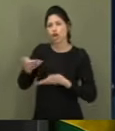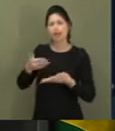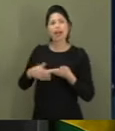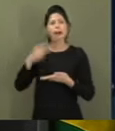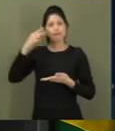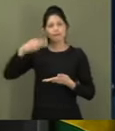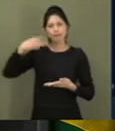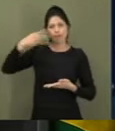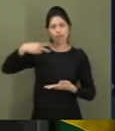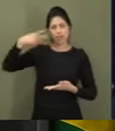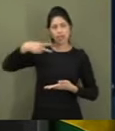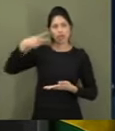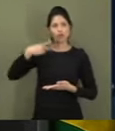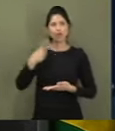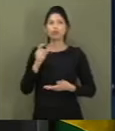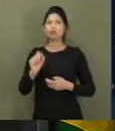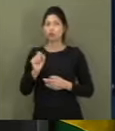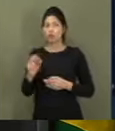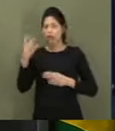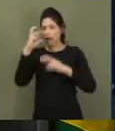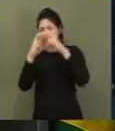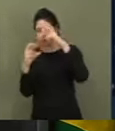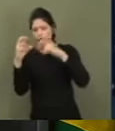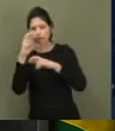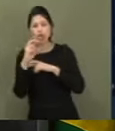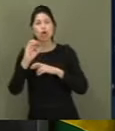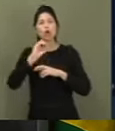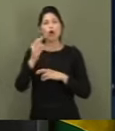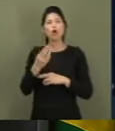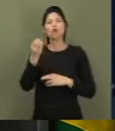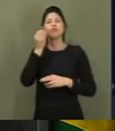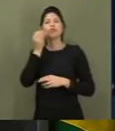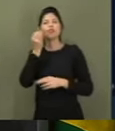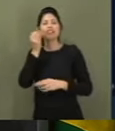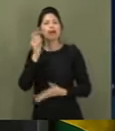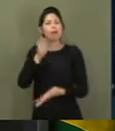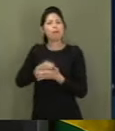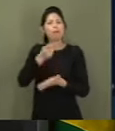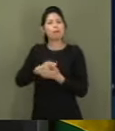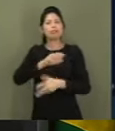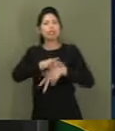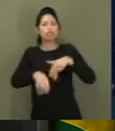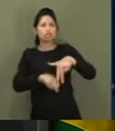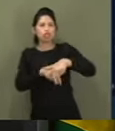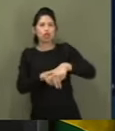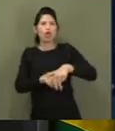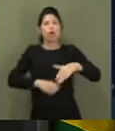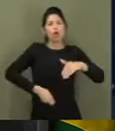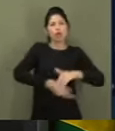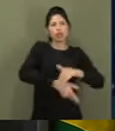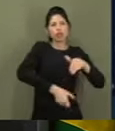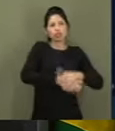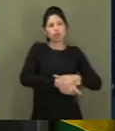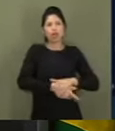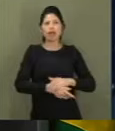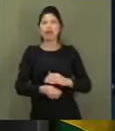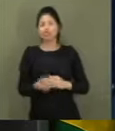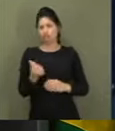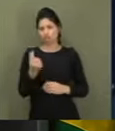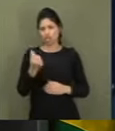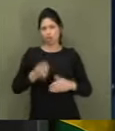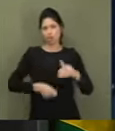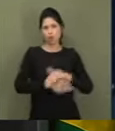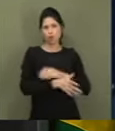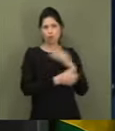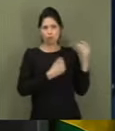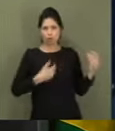fiscalizador e assim praticar impunemente fraudes e desvios de recursos públicos. O